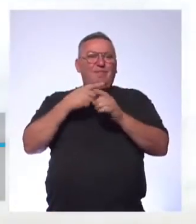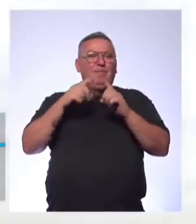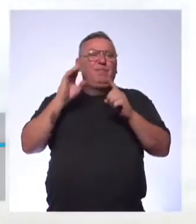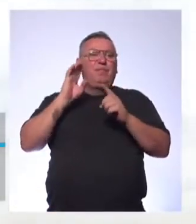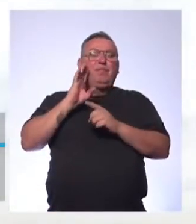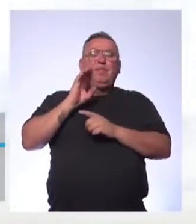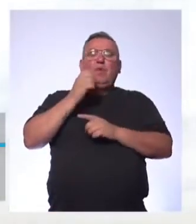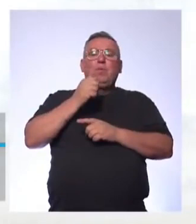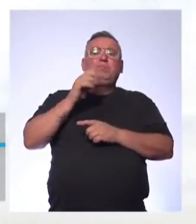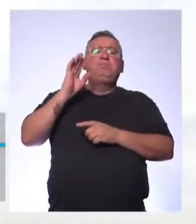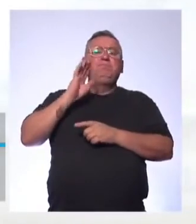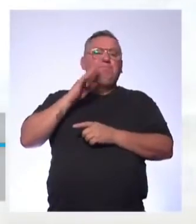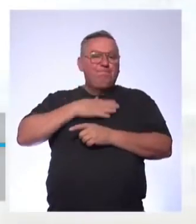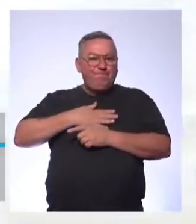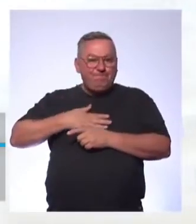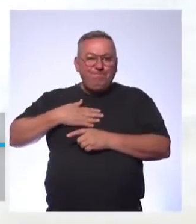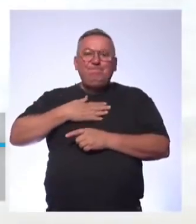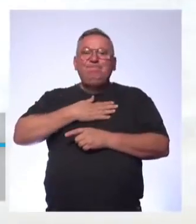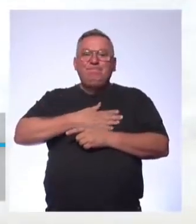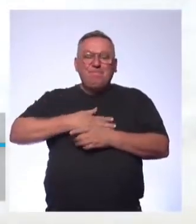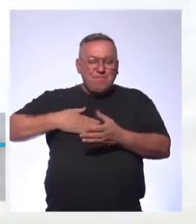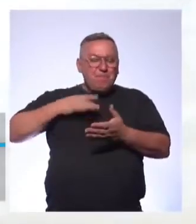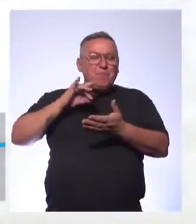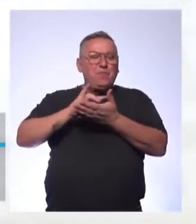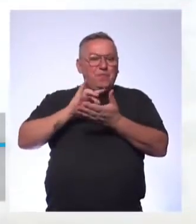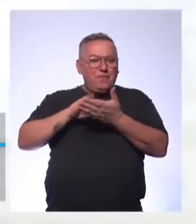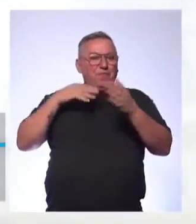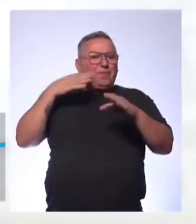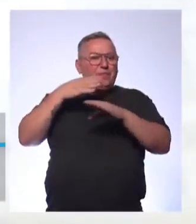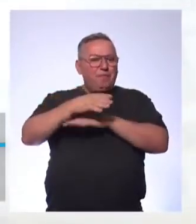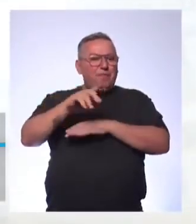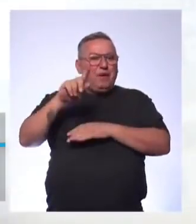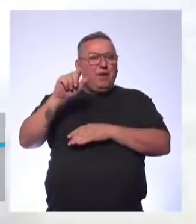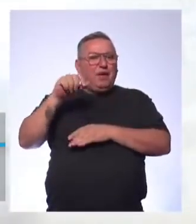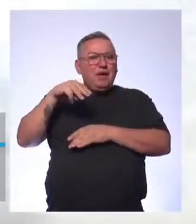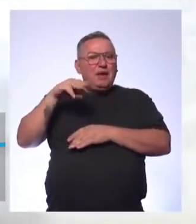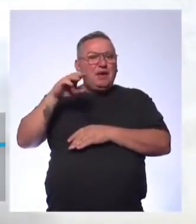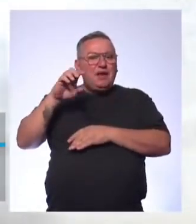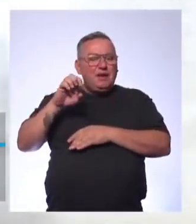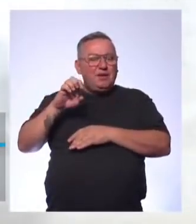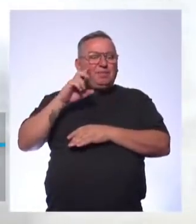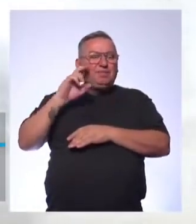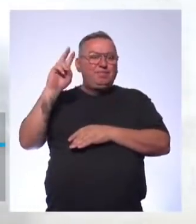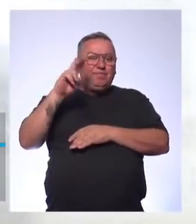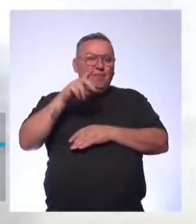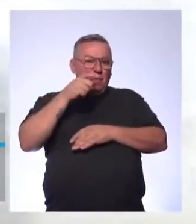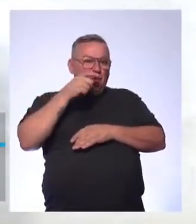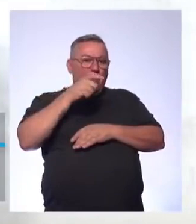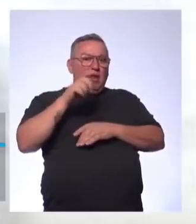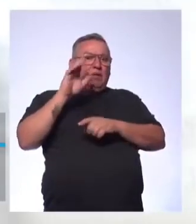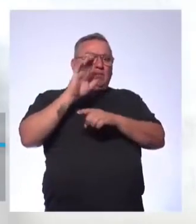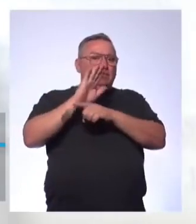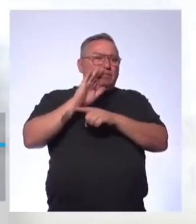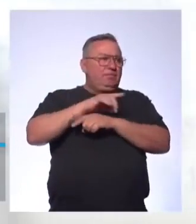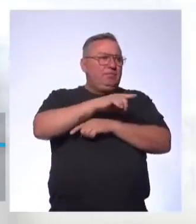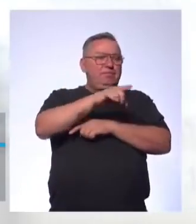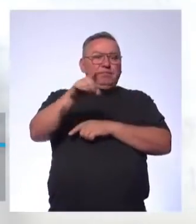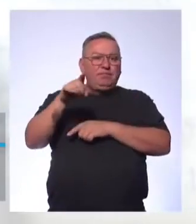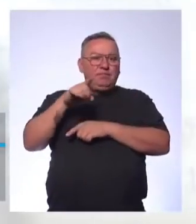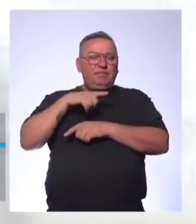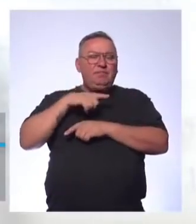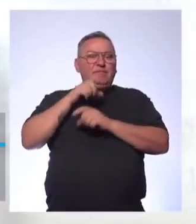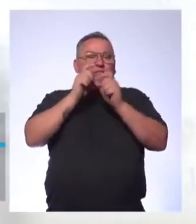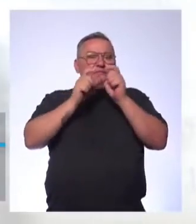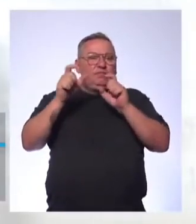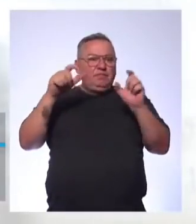legal, foi bem legal, viu gente? É isso mesmo, entre no game, dá uma olhada lá É mais para ajudar mesmo vocês no